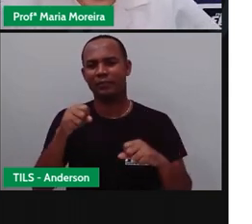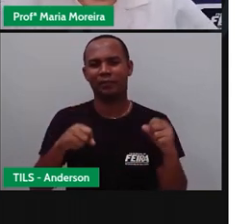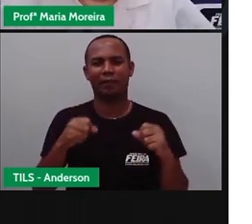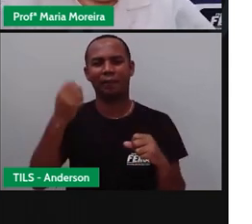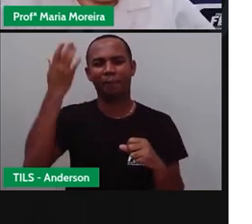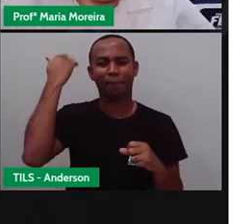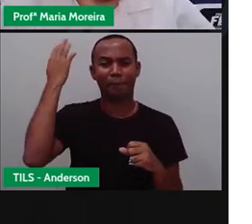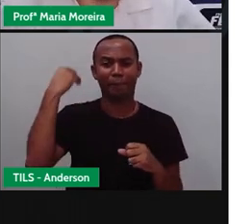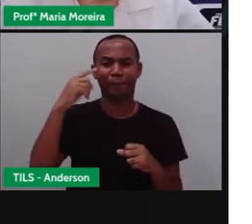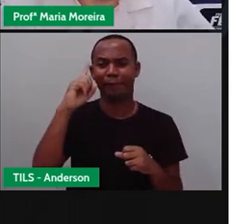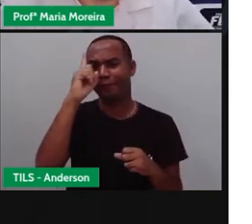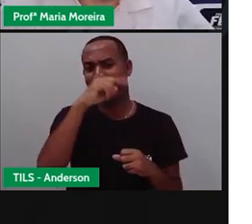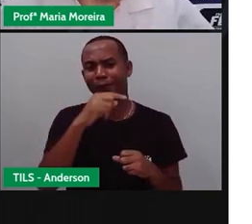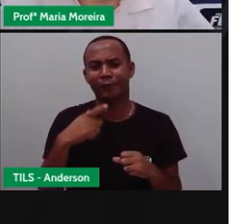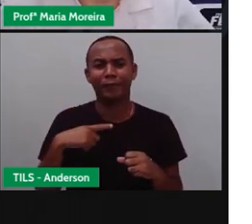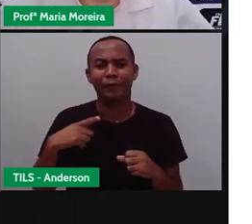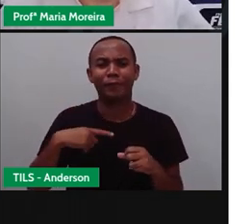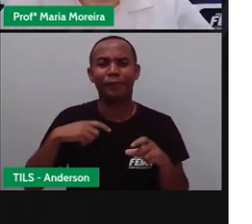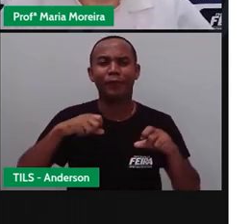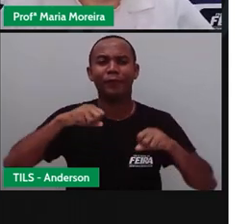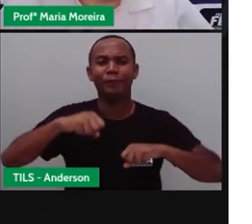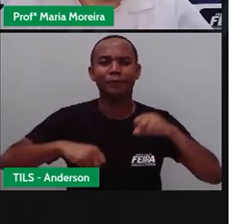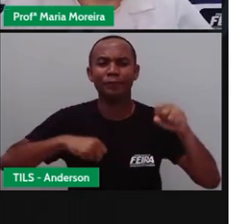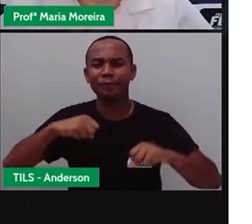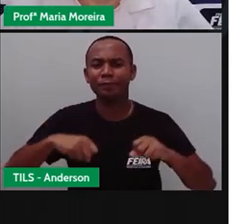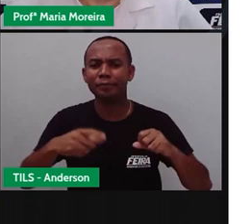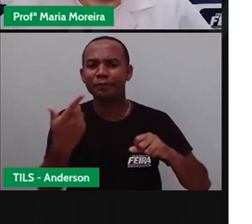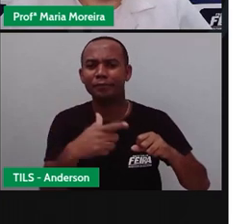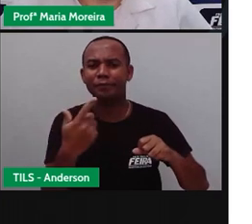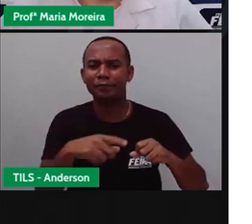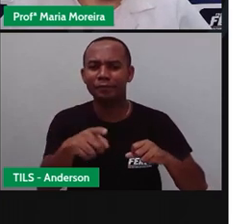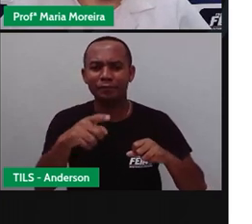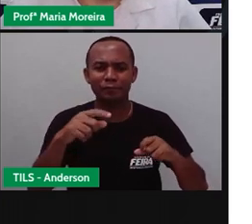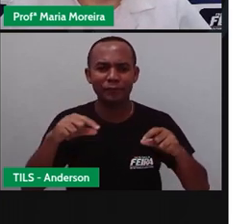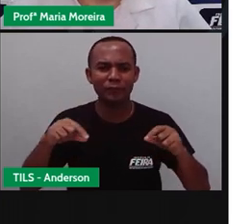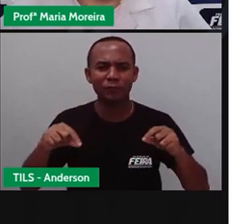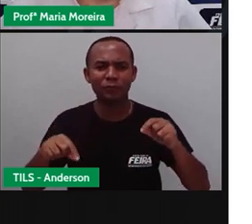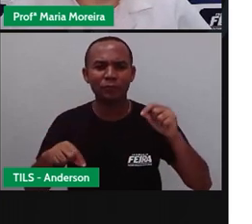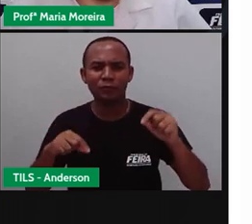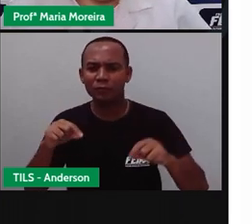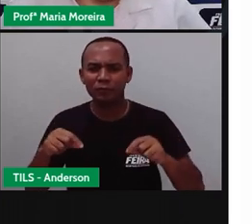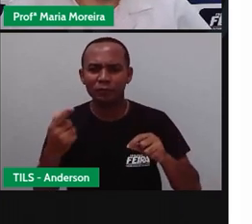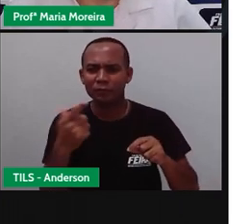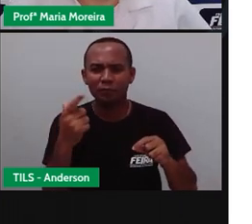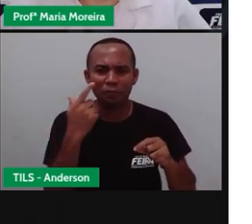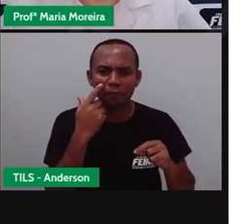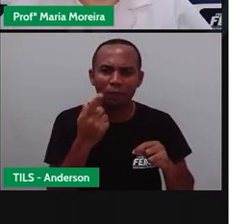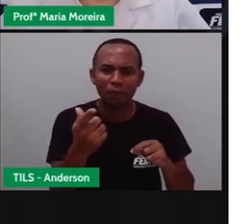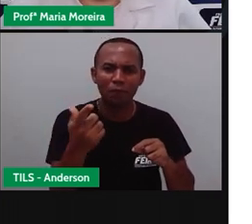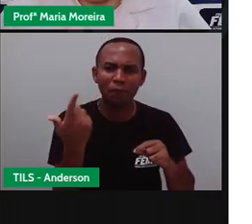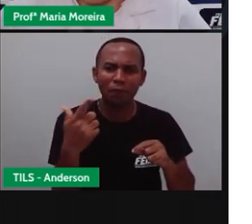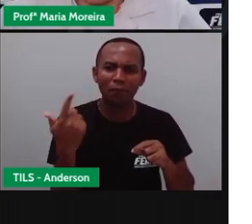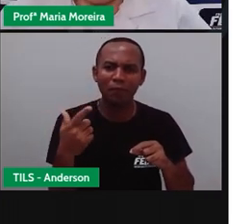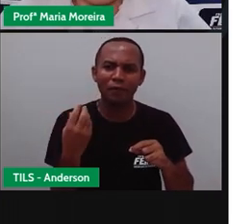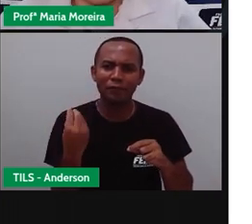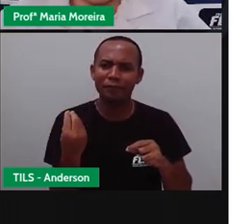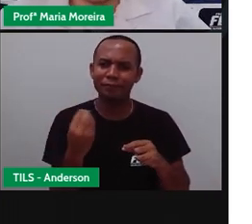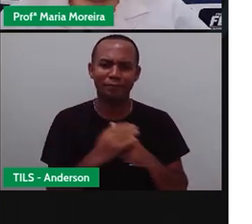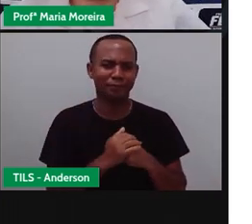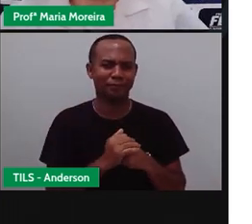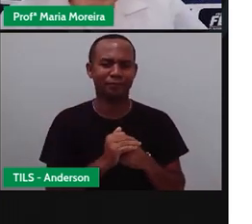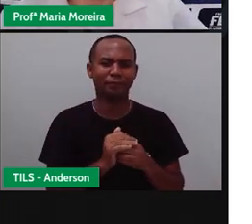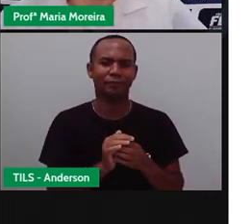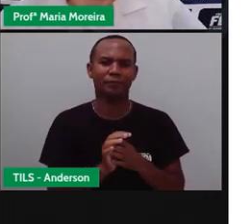viu? Foi queda que eu tomei. Me arranhei muito, mas aprendi, tá? Mal, mas aprendi a andar de